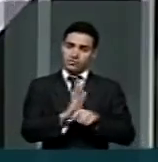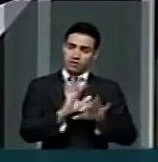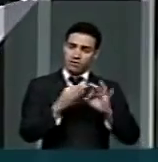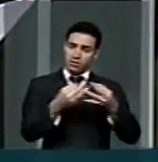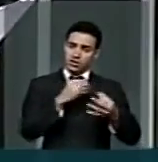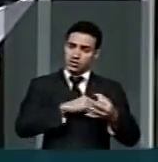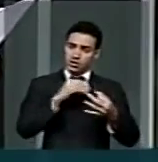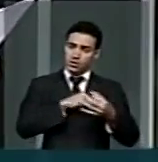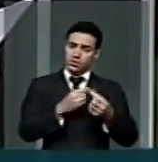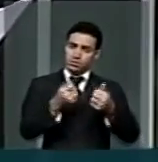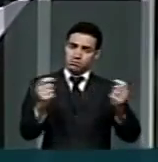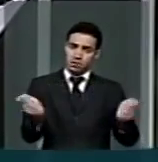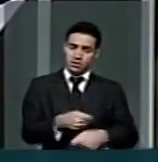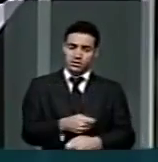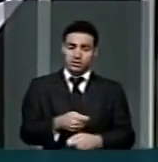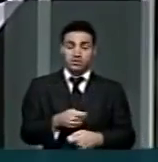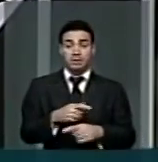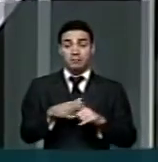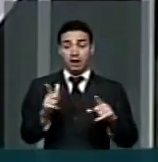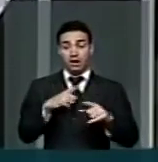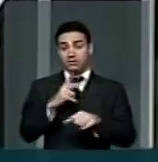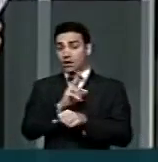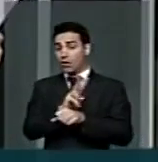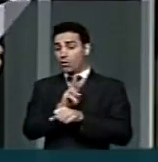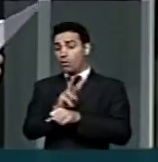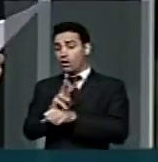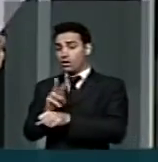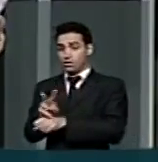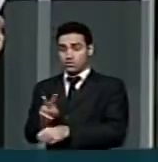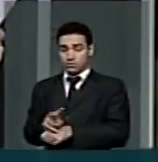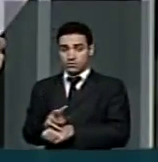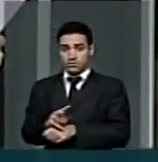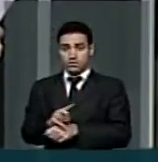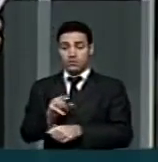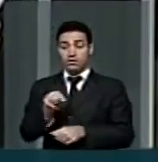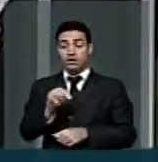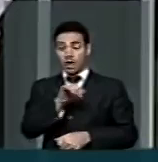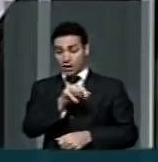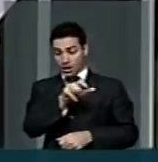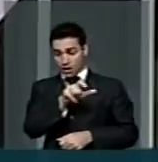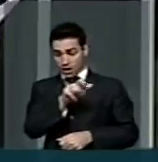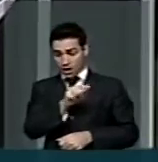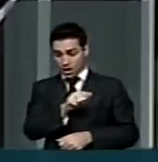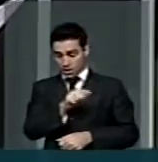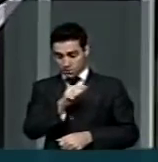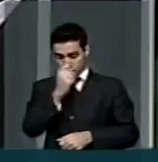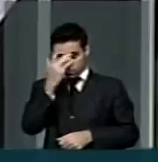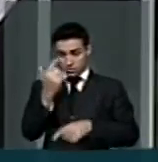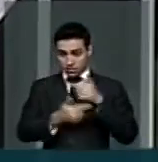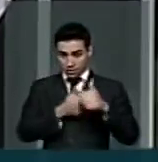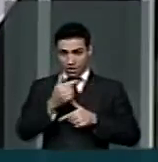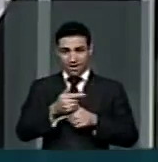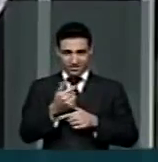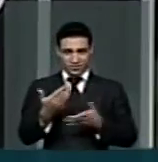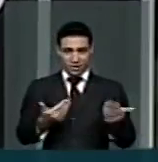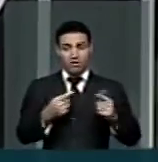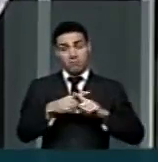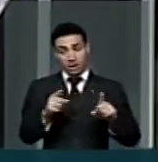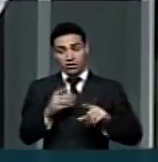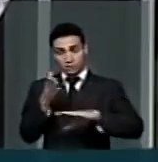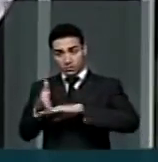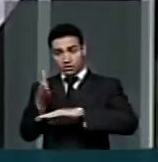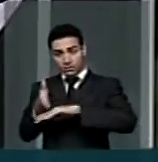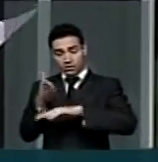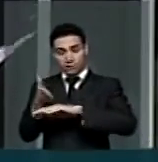Havendo acompanhamento, estando o adolescente regularmente matriculado, frequentando a